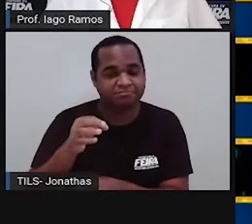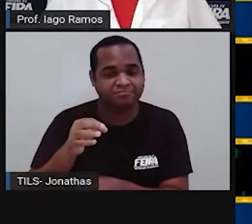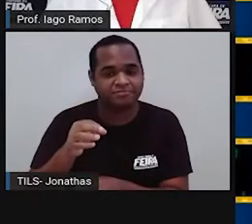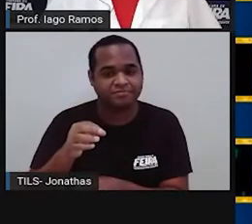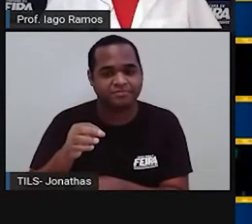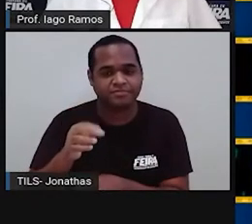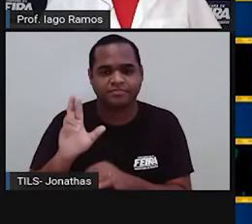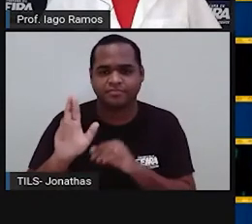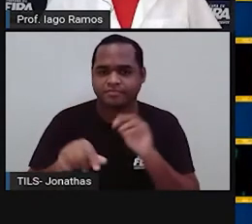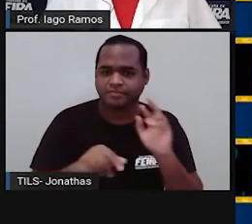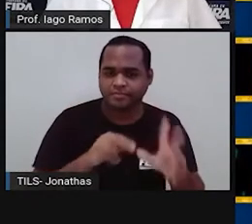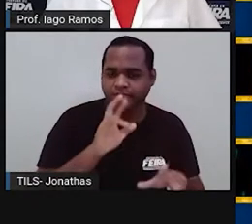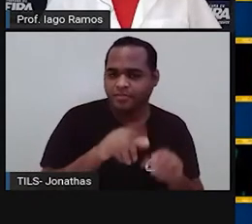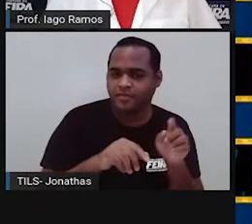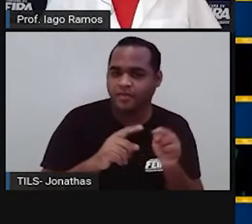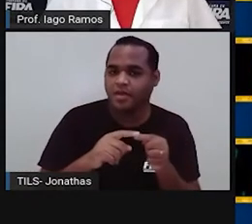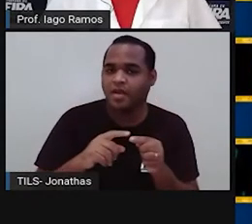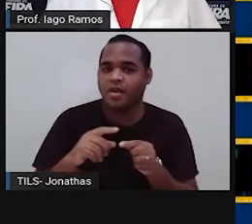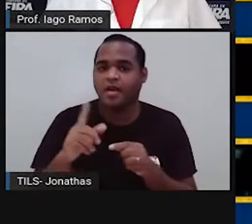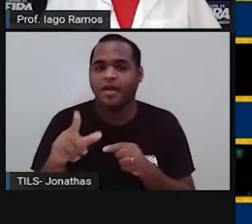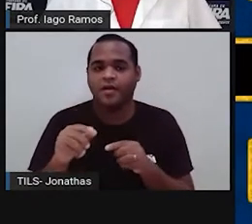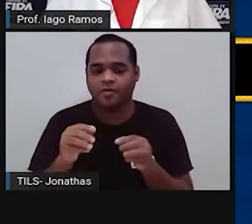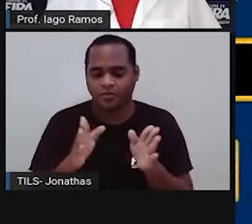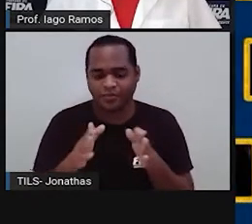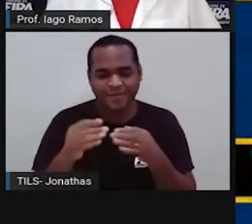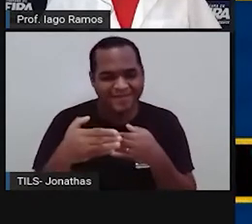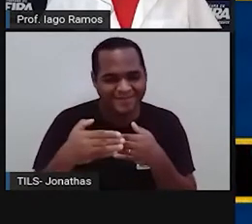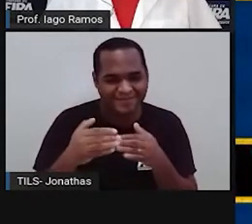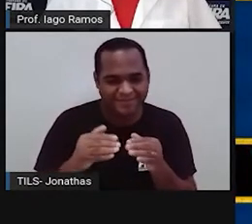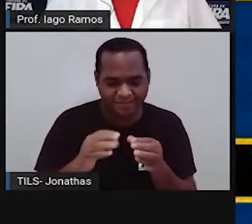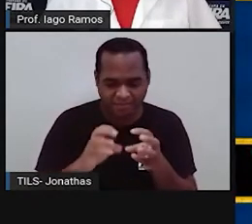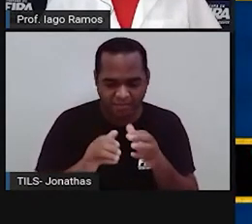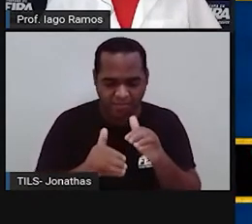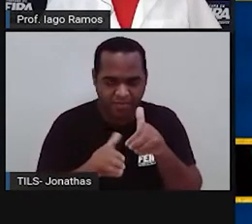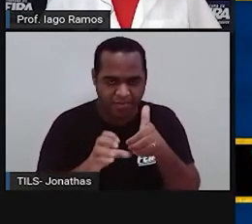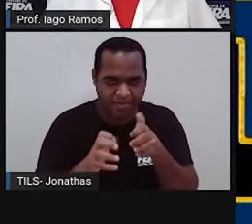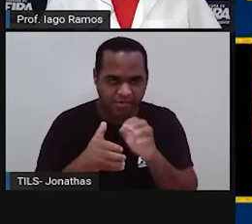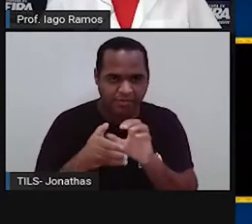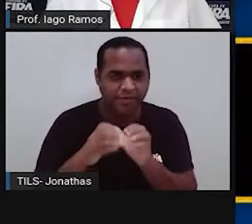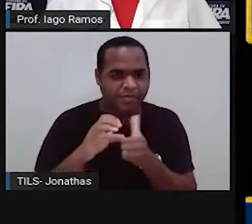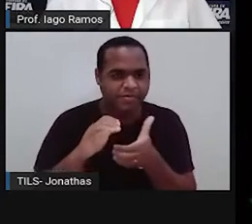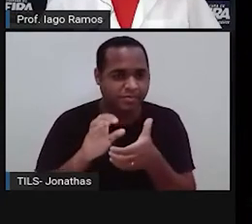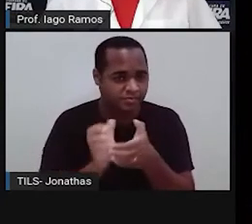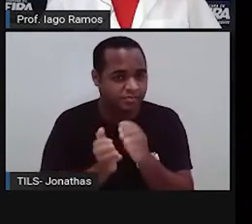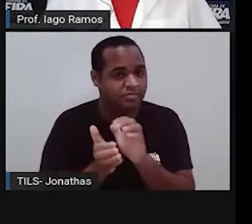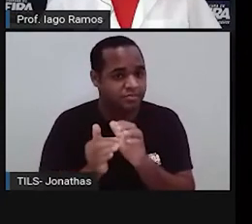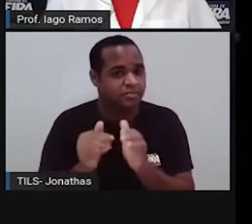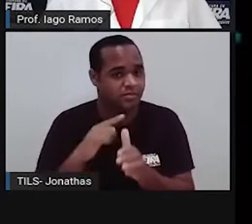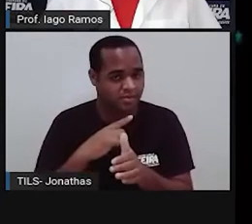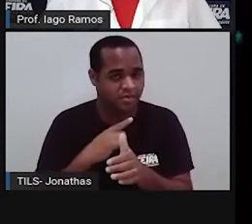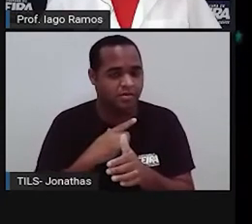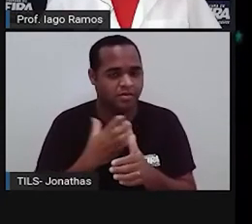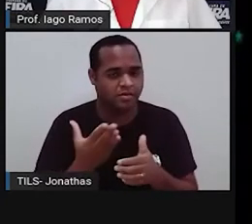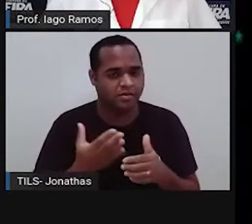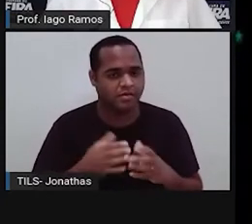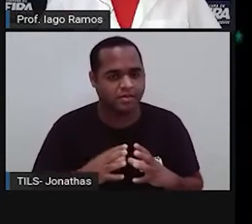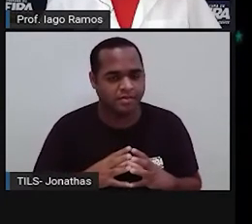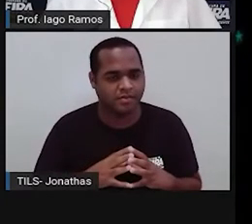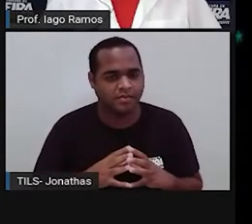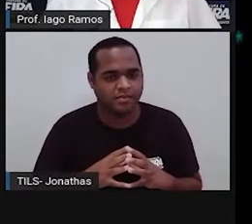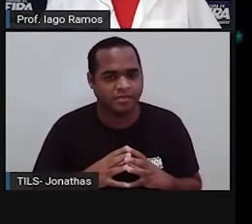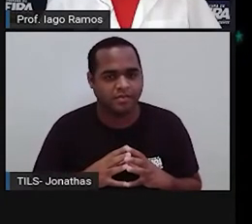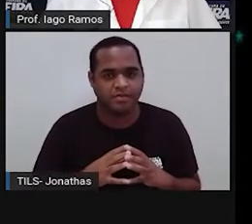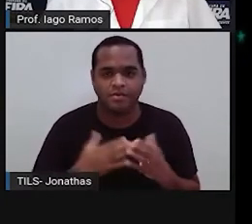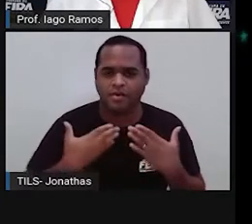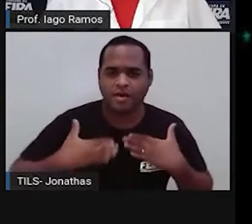Então tá sobrando ali o cubo mágico, ó. Então vamos tentar colocar ele lá, hein? Devagarzinho para a gente não